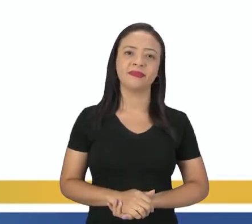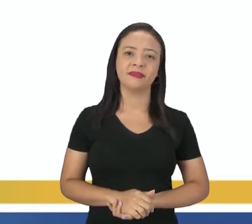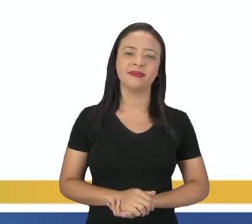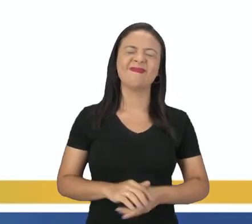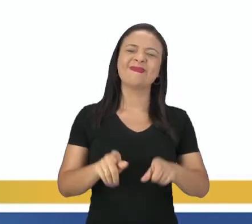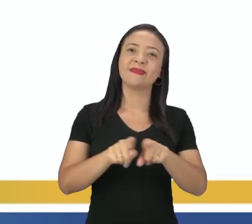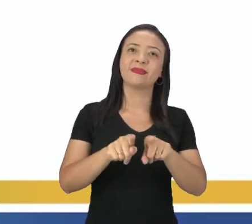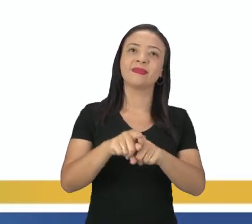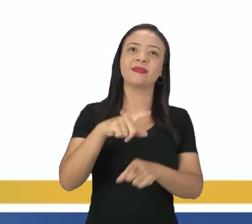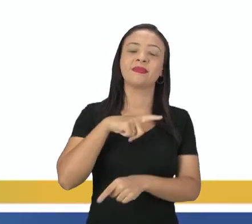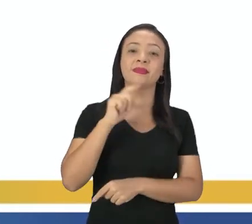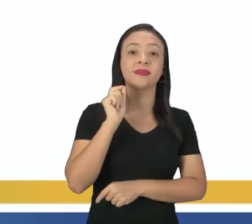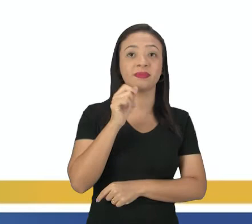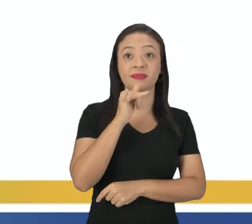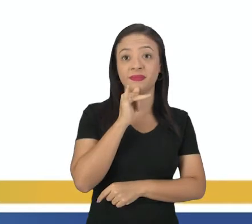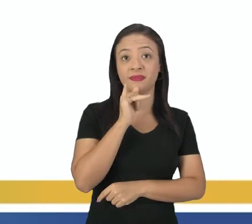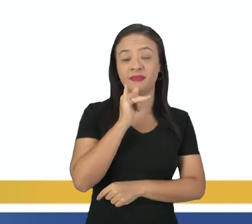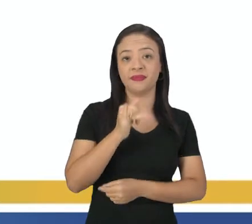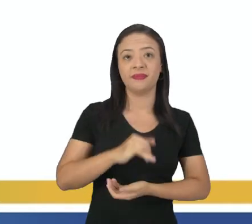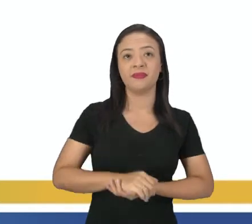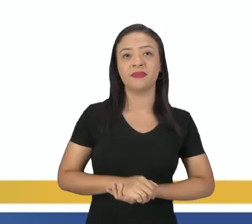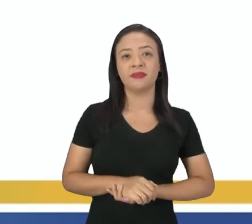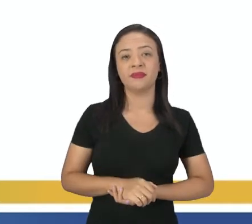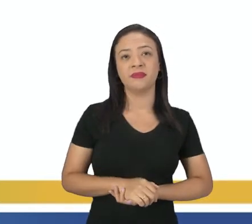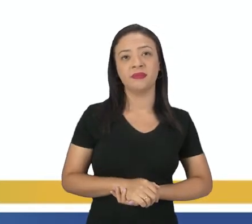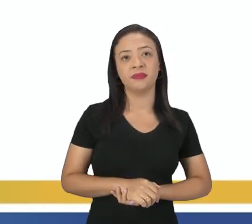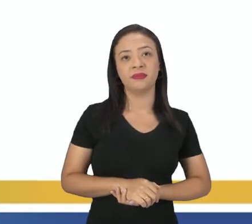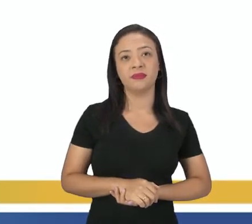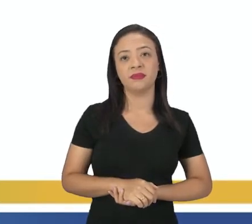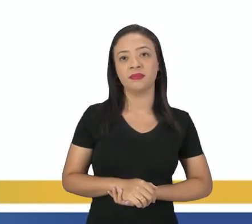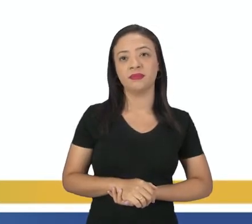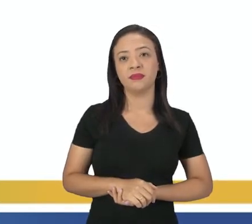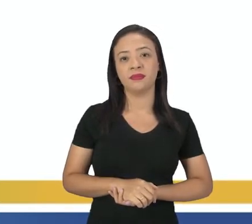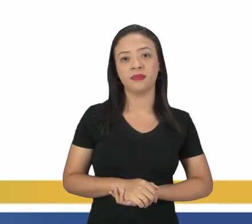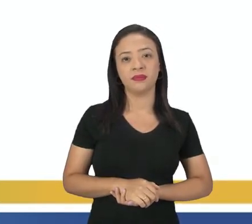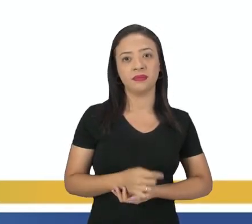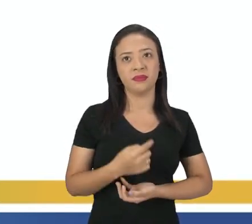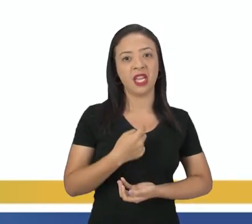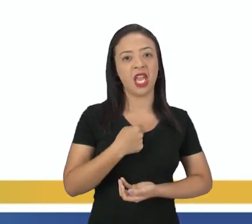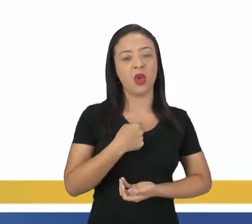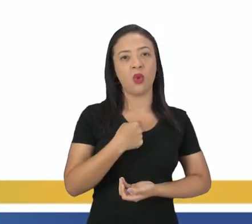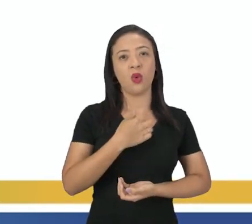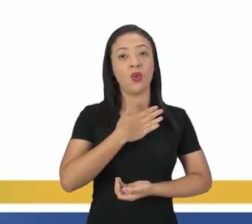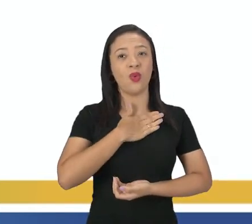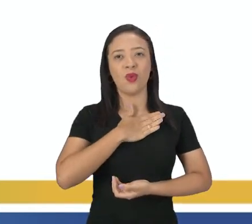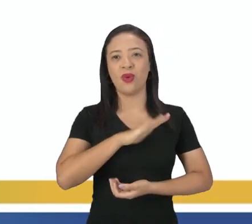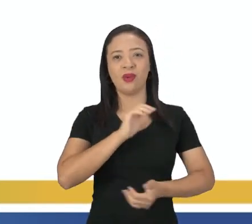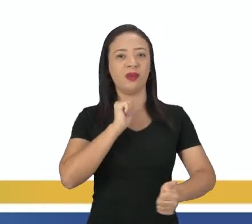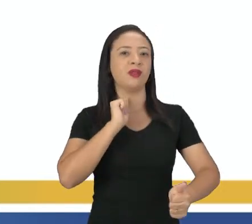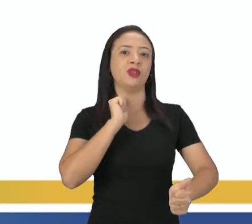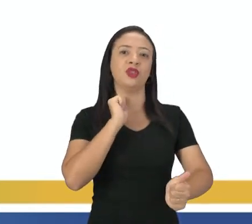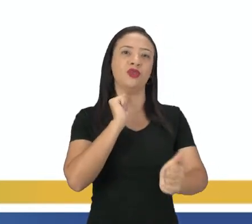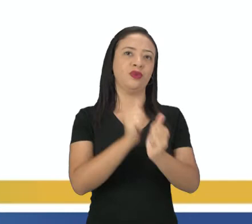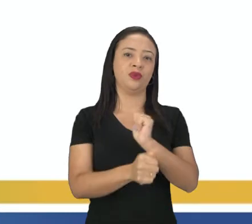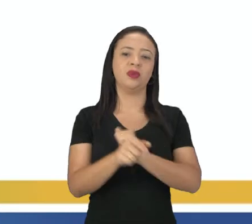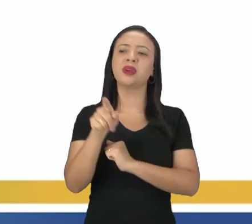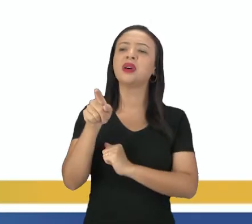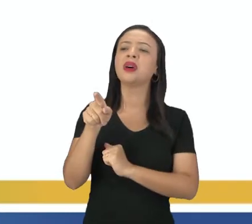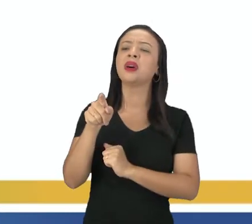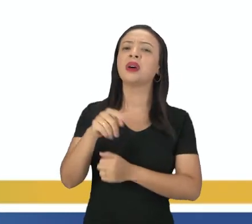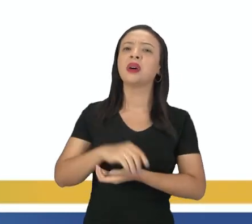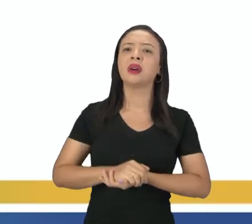E também temos outro caso ali, ó. Não me gusta de futebol. E a ti? Ou seja, eu não gosto de futebol. E tu?